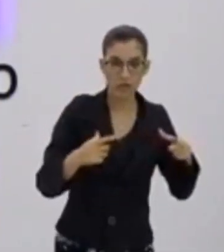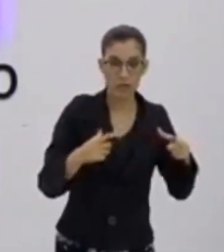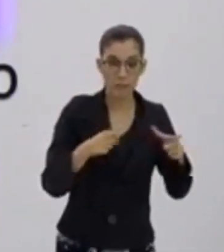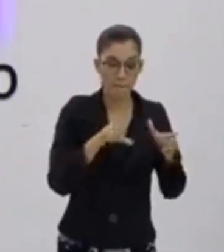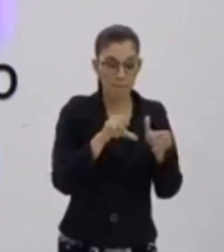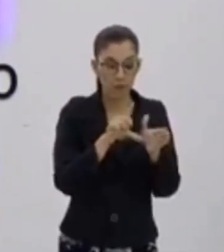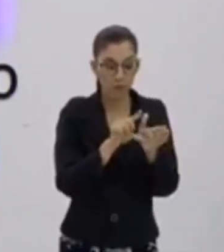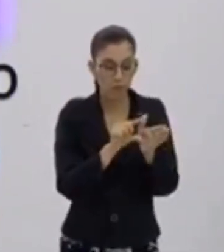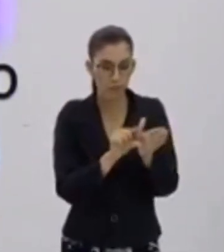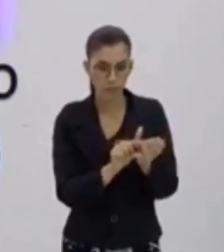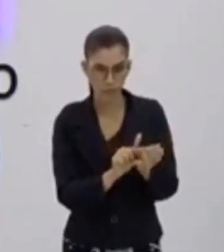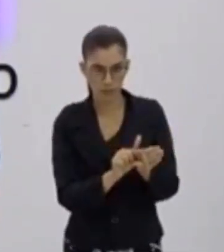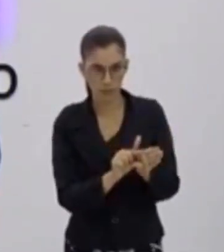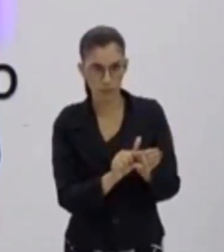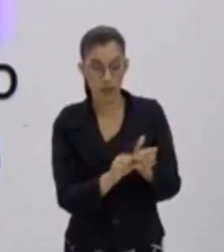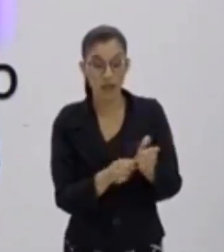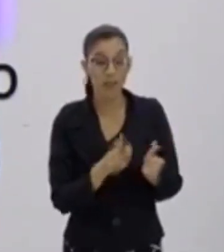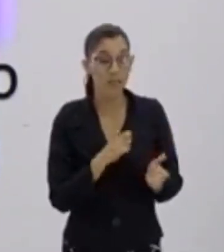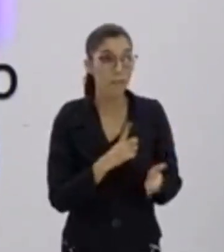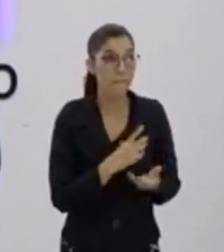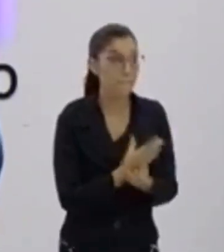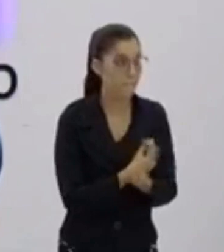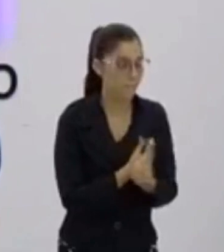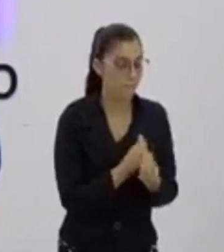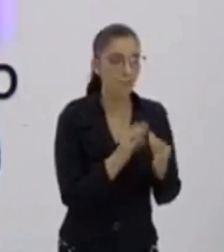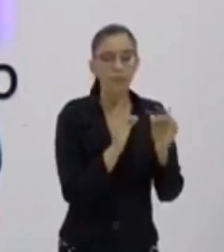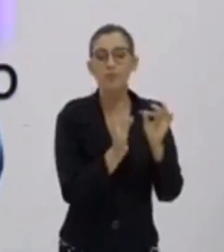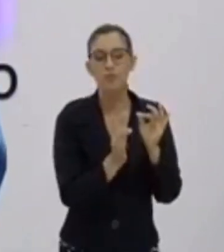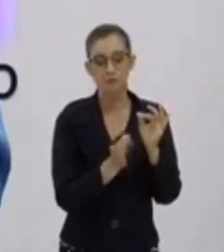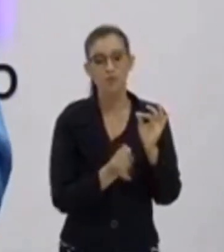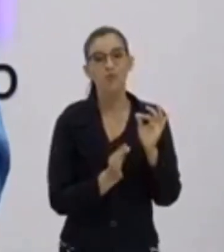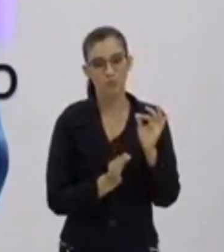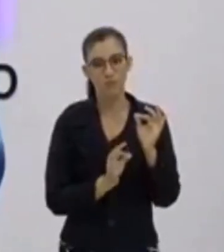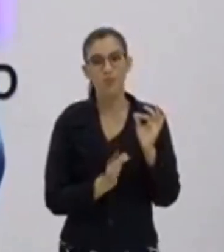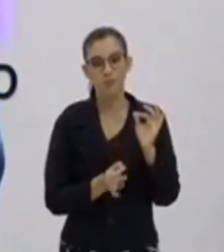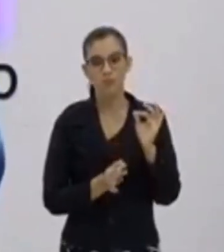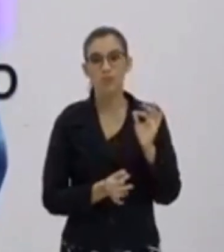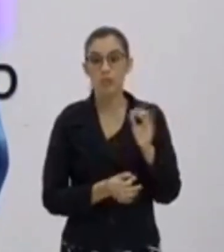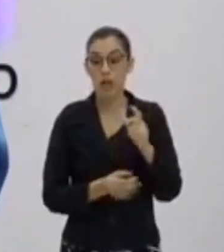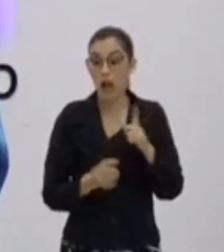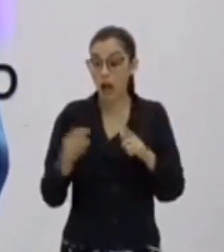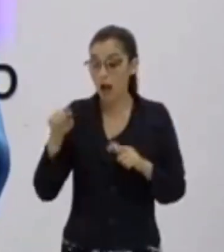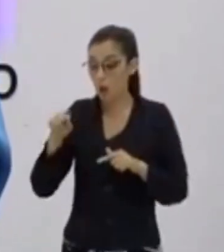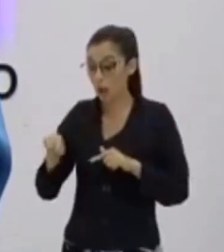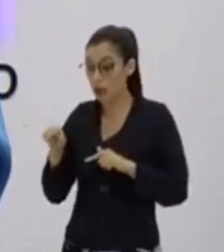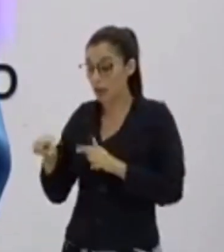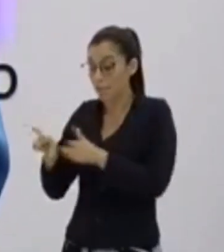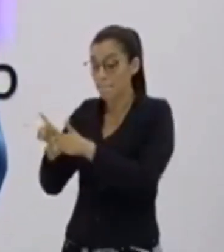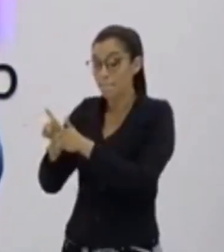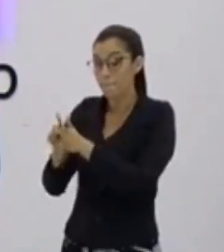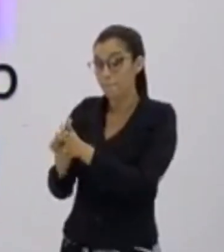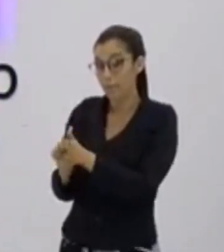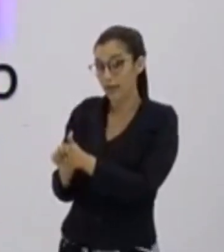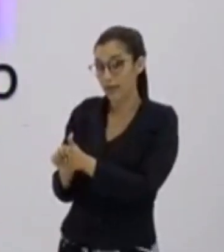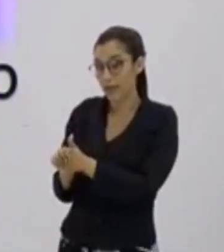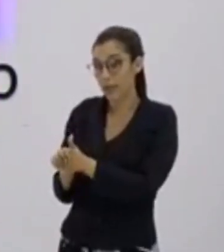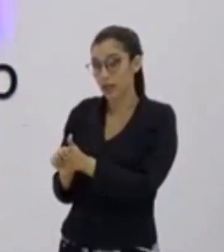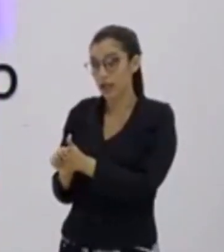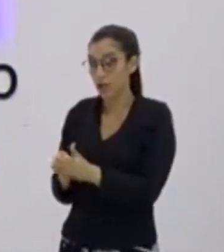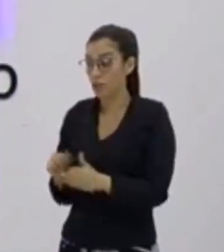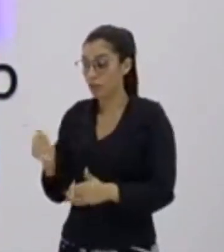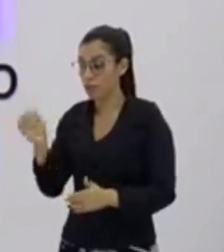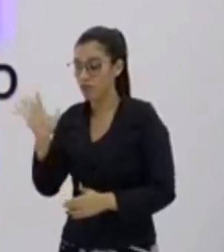vezes. Ela é rica em detalhes. Já uma escala pequena, que são as escalas em que os mapas são